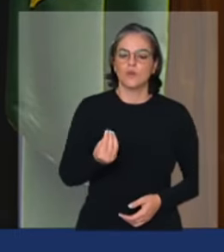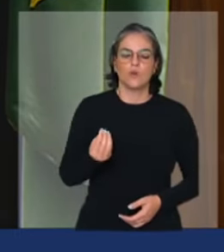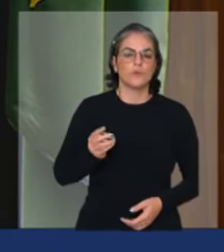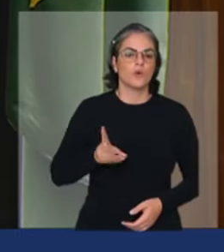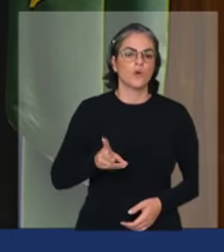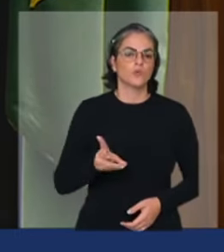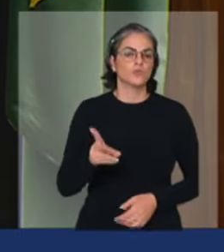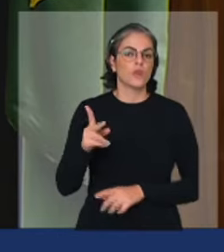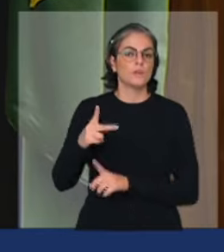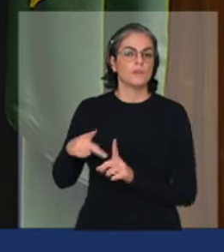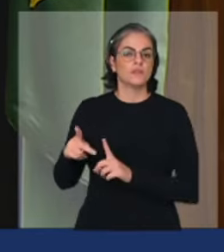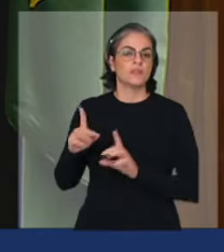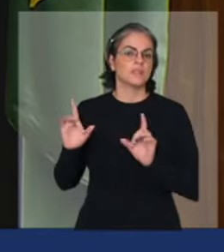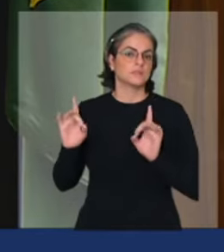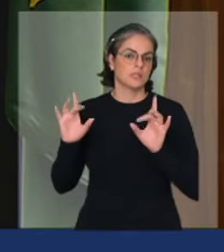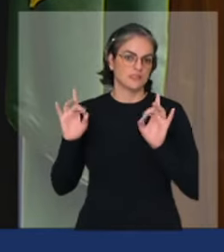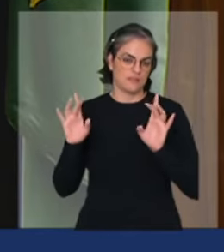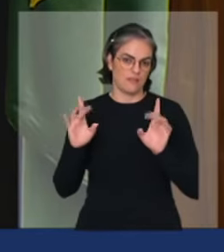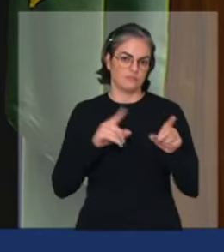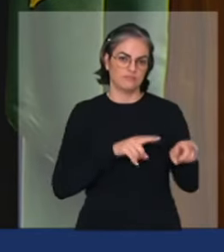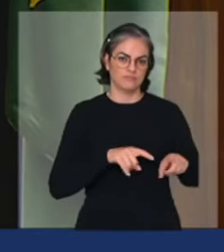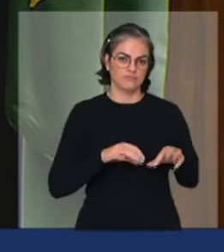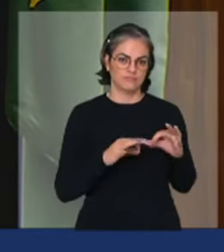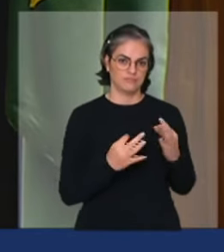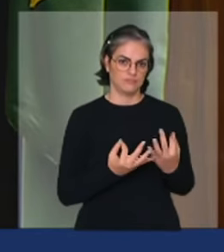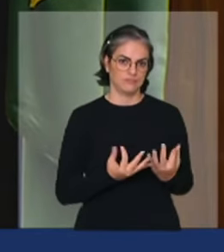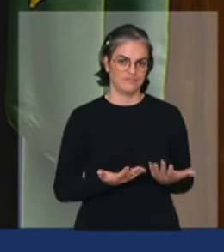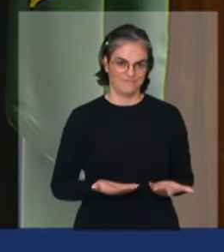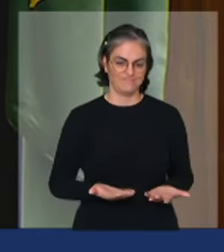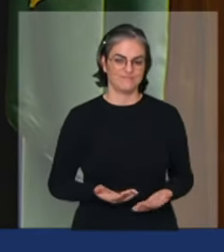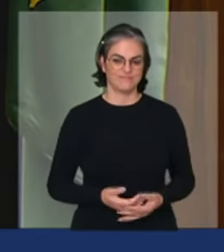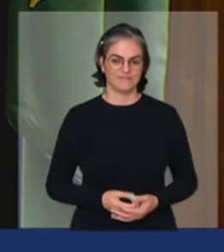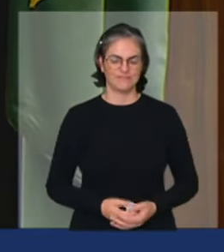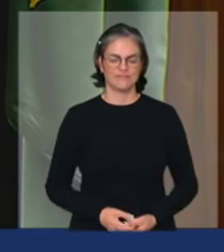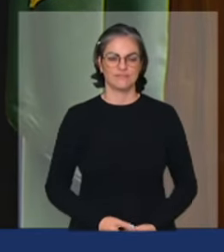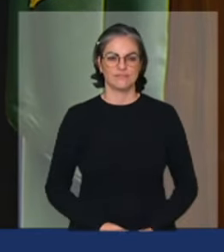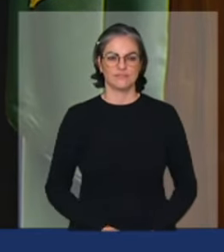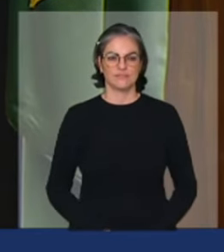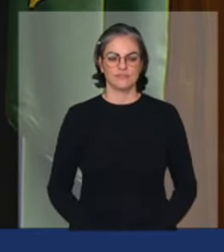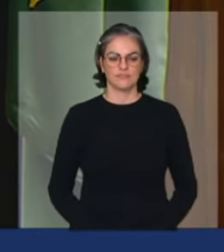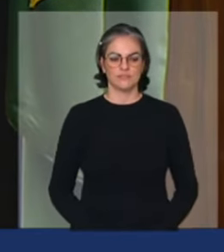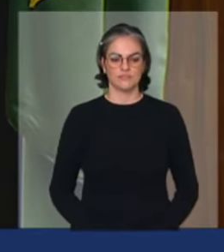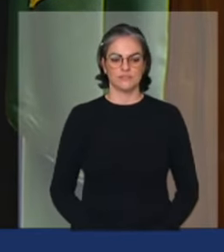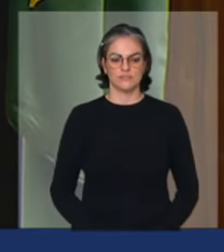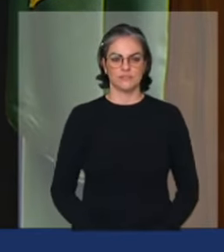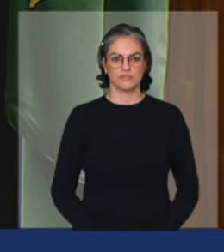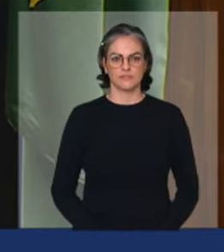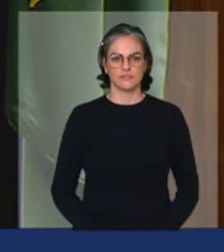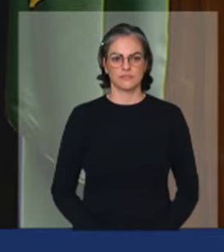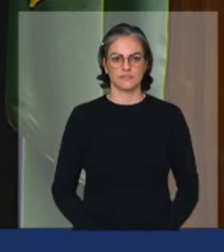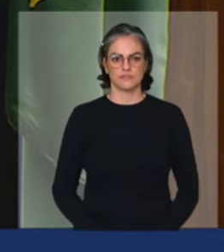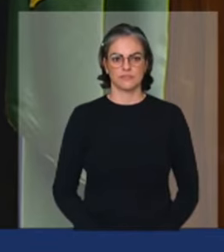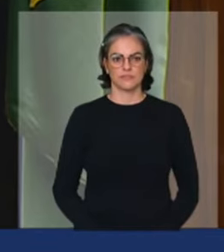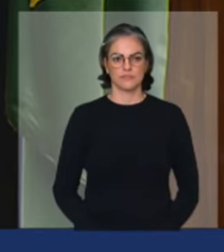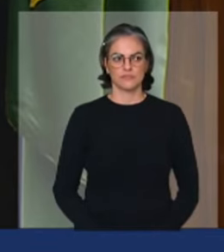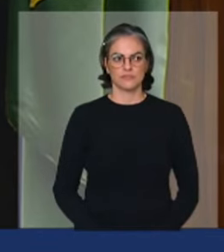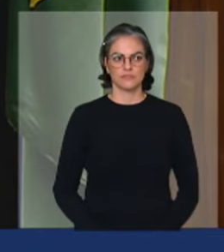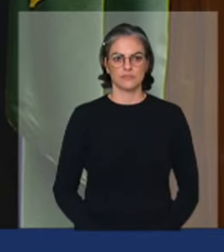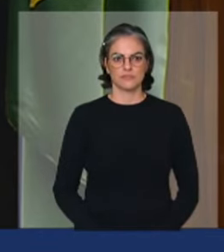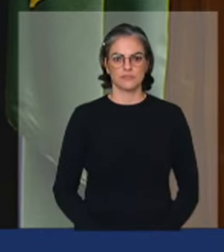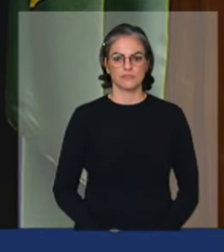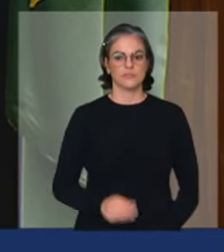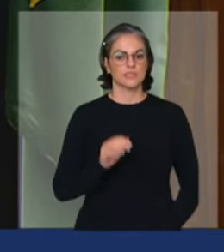para o agricultor familiar senhor presidente para concluir não seria possível se não fosse essa estrutura